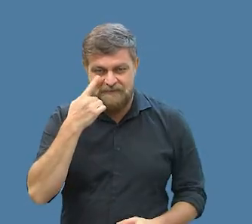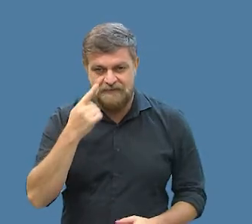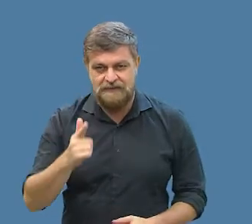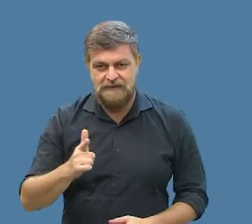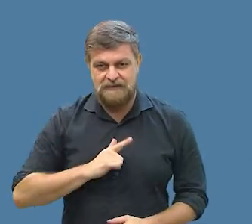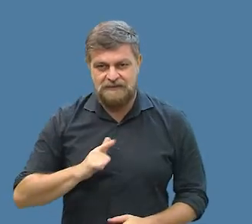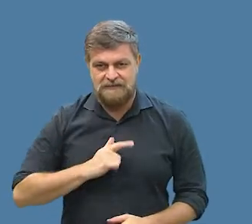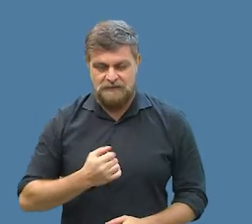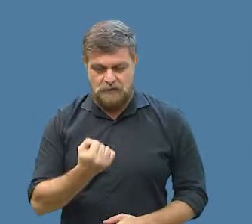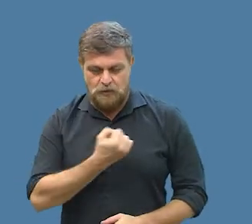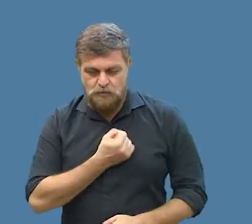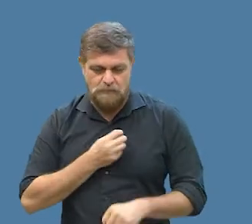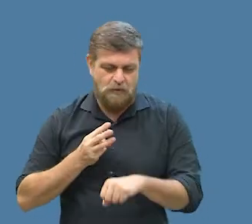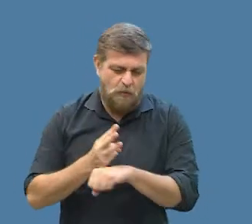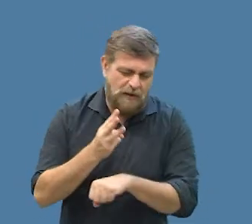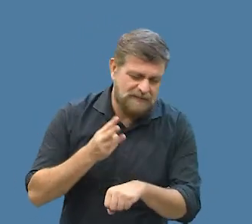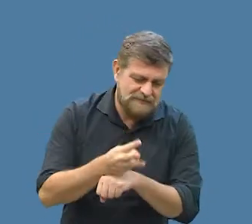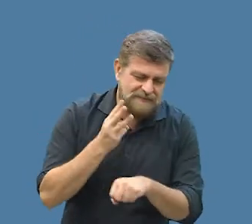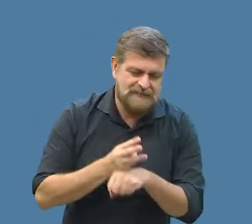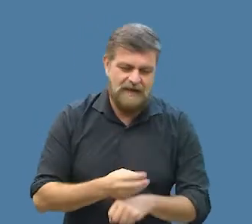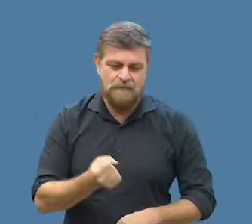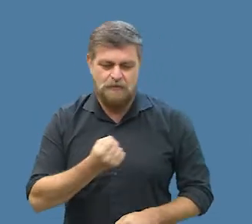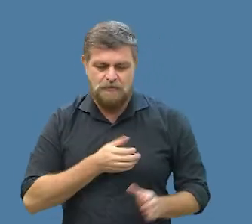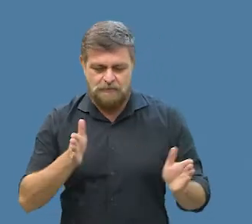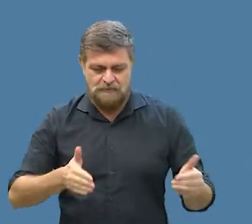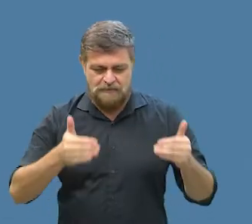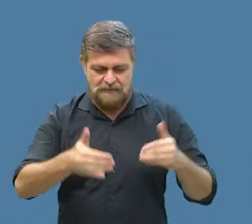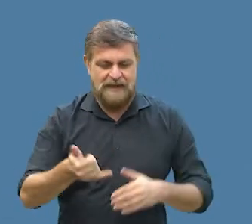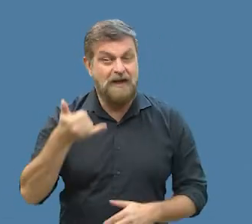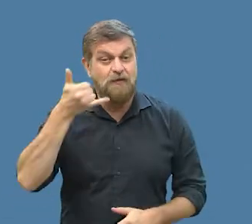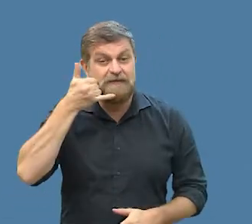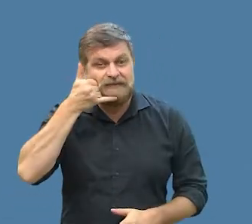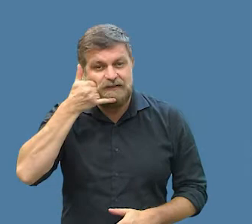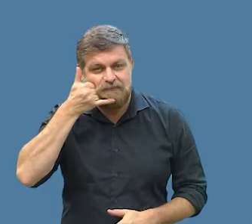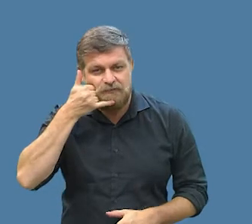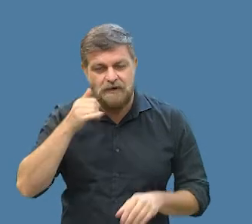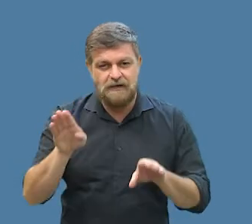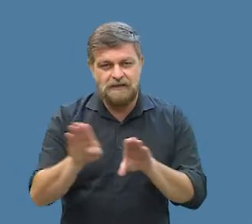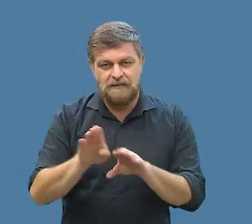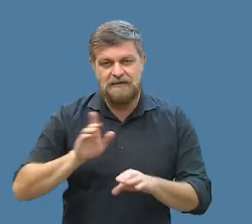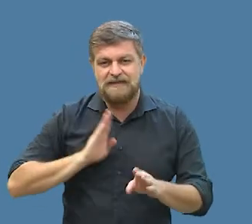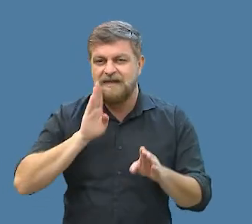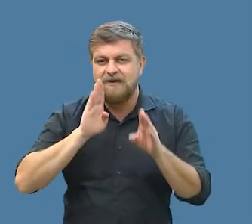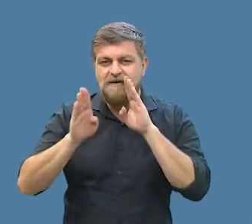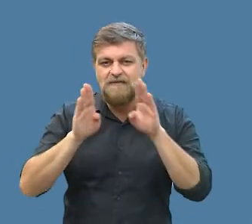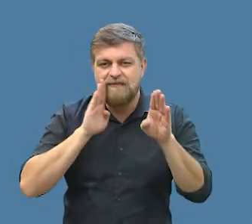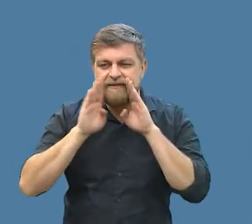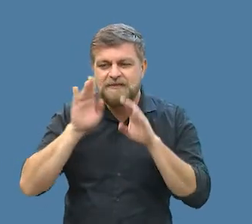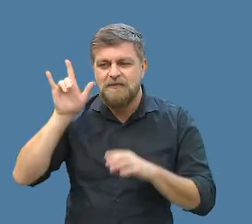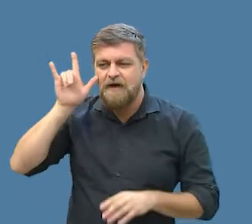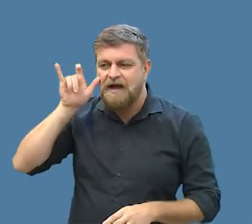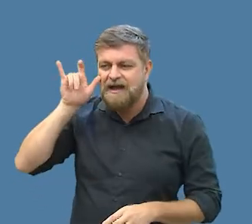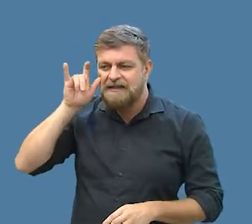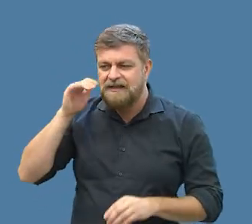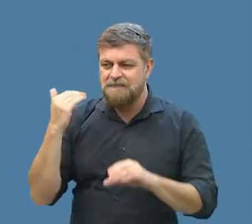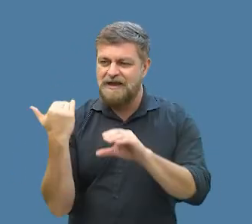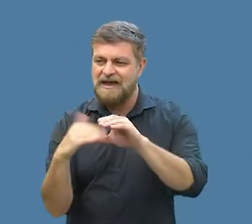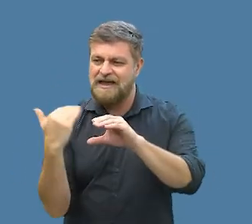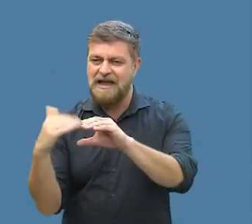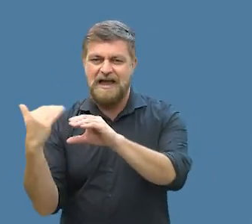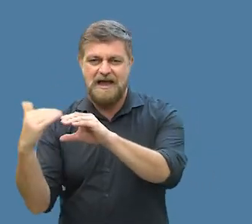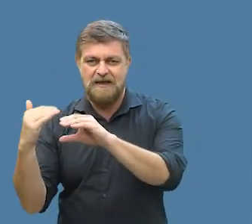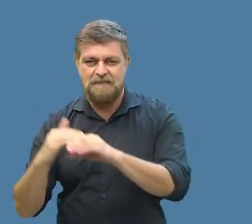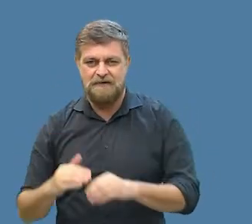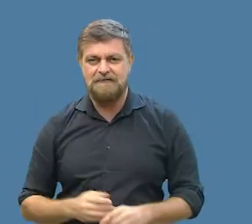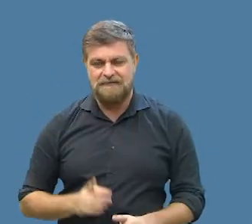vereadora, você vai ver agora, todos os contatos, WhatsApp, número de gabinete, telefone do gabinete, tem aí também o Facebook, Instagram,